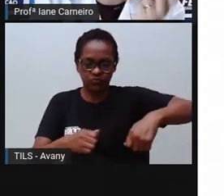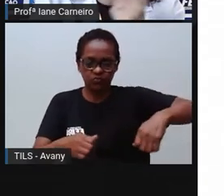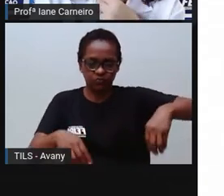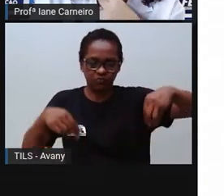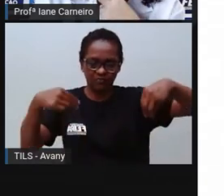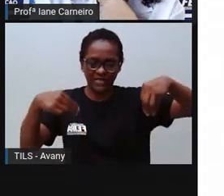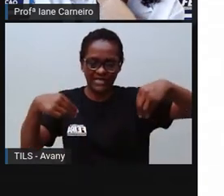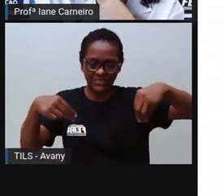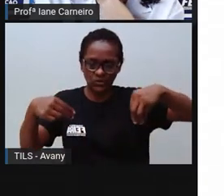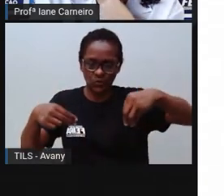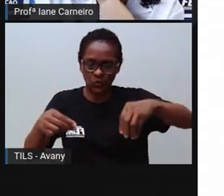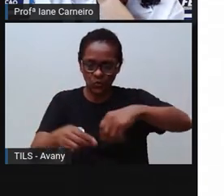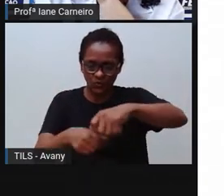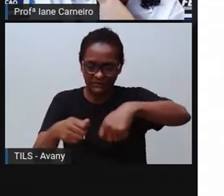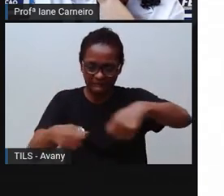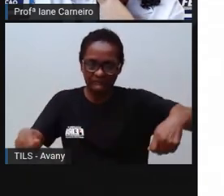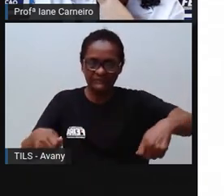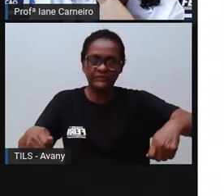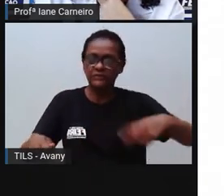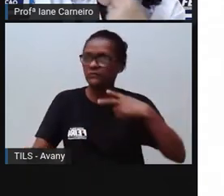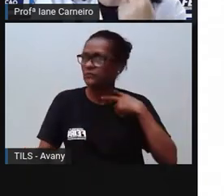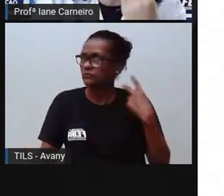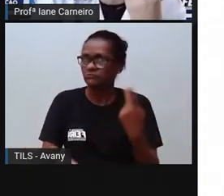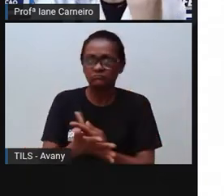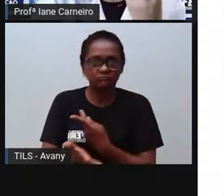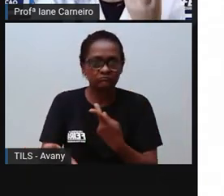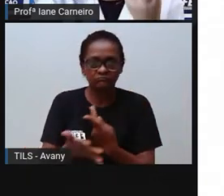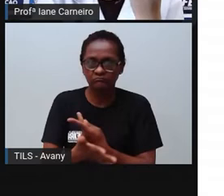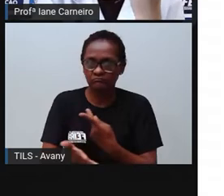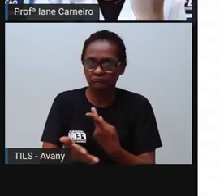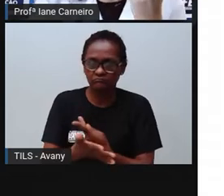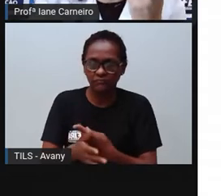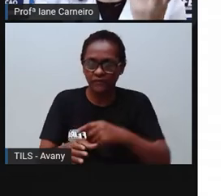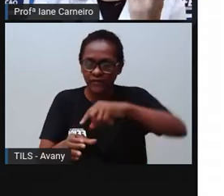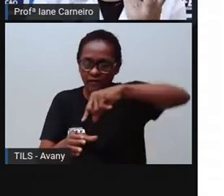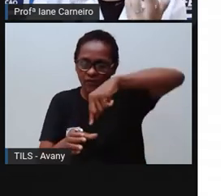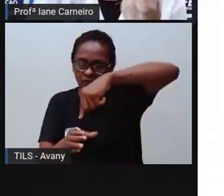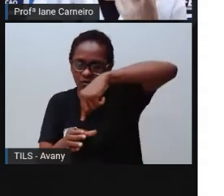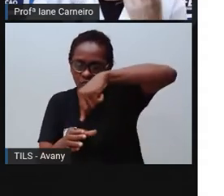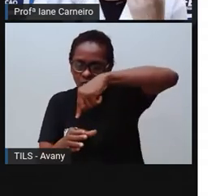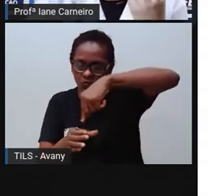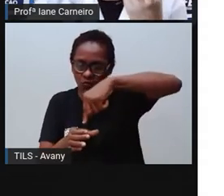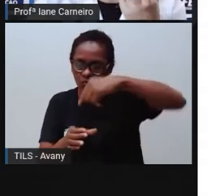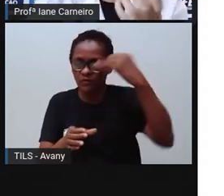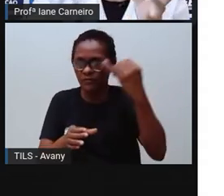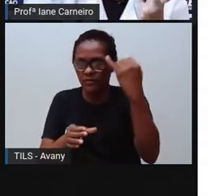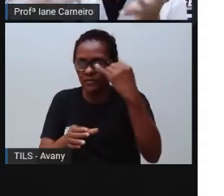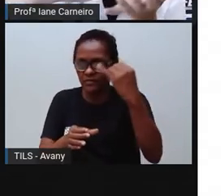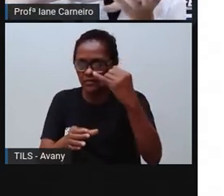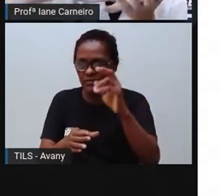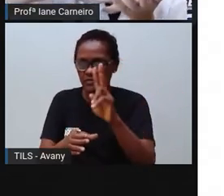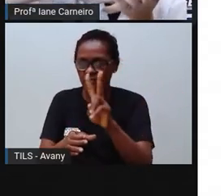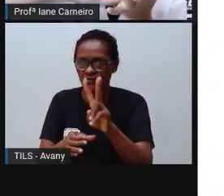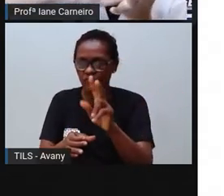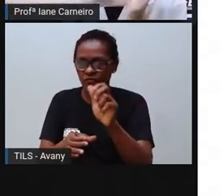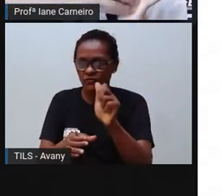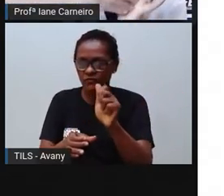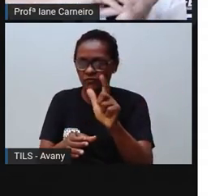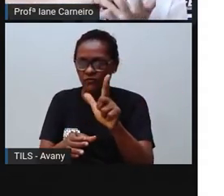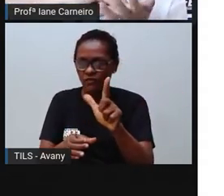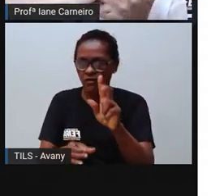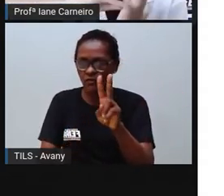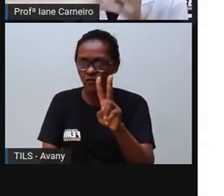botijão, então não se pode, porque aqui dentro tem uma válvula. O que é isso, Pró, o que é uma válvula? É como se fosse uma